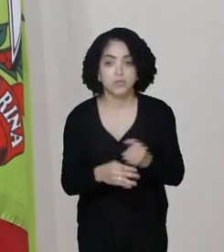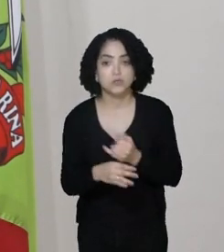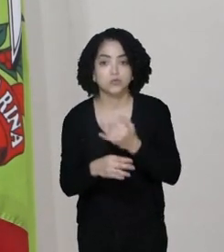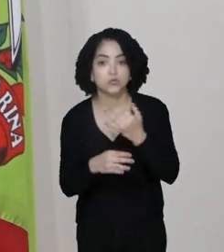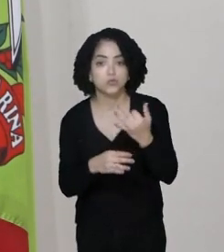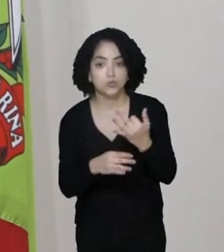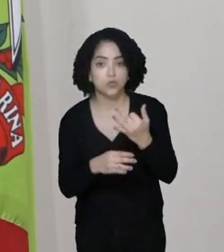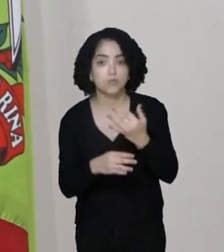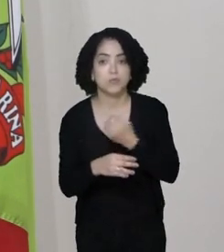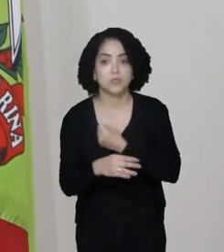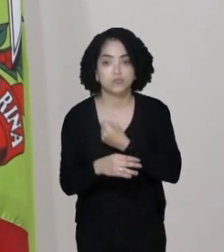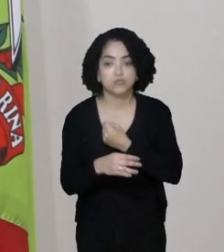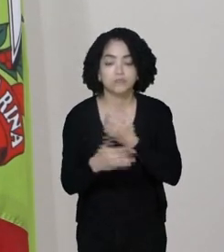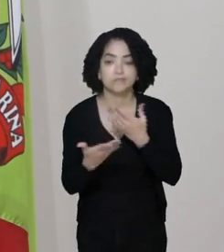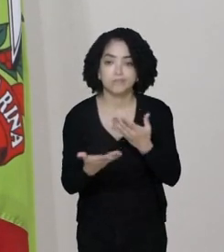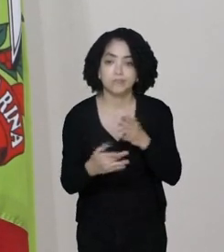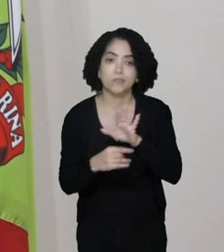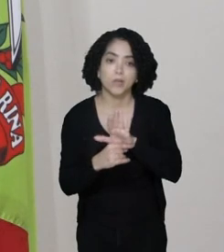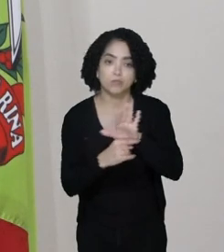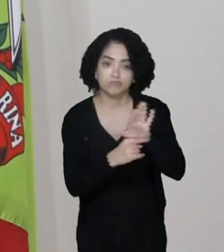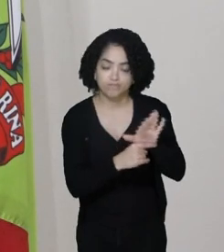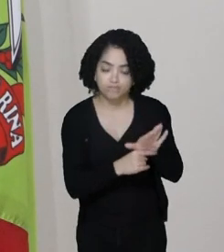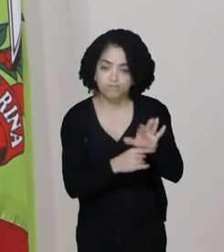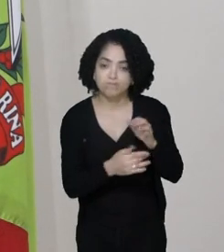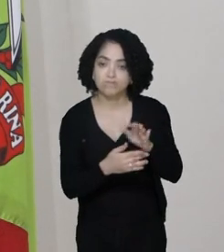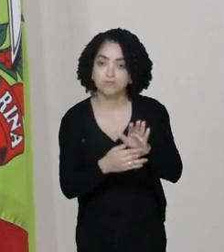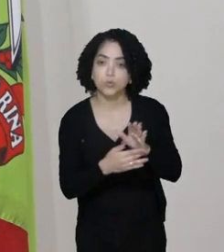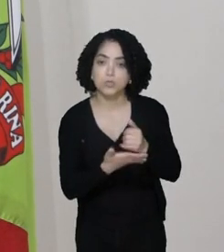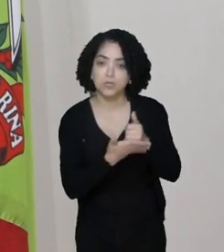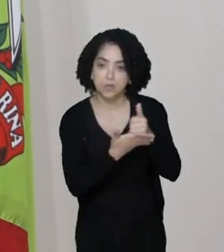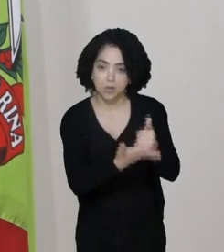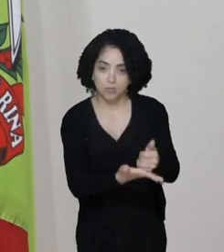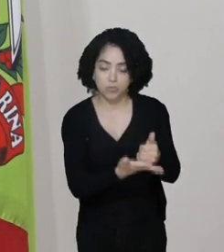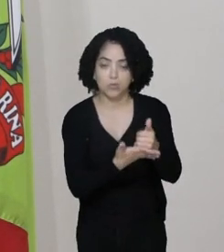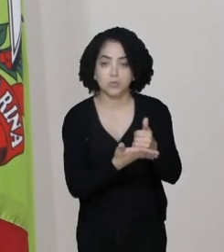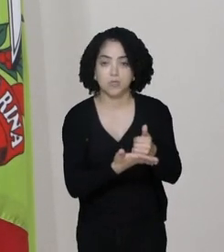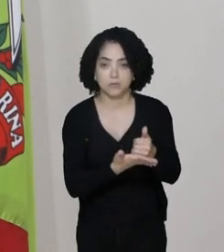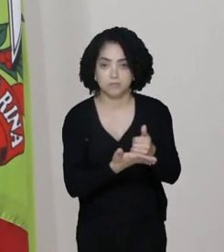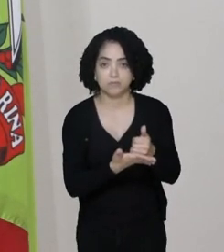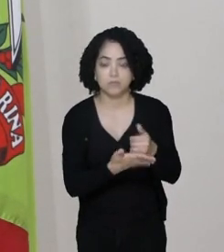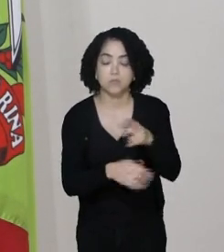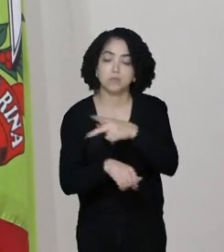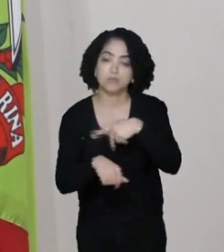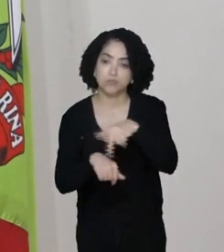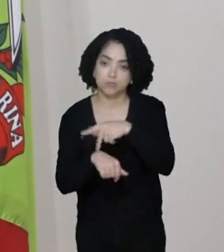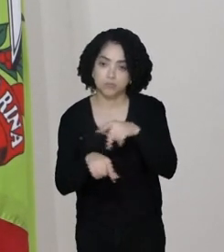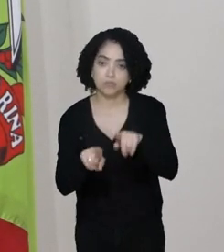só vai trazer benefícios para Santa Catarina e só vai trazer benefícios para o nosso país.